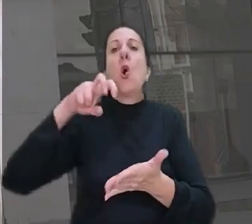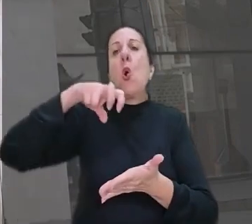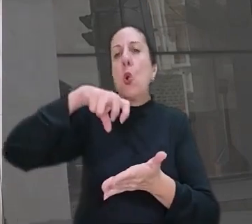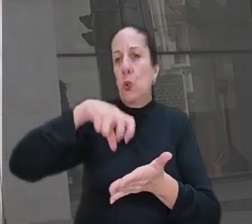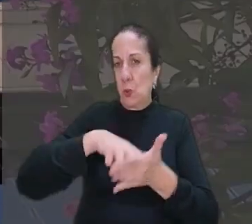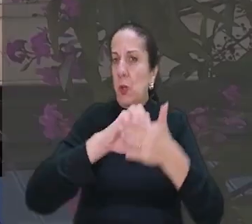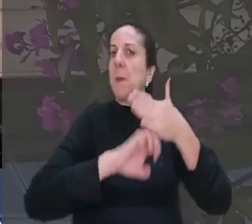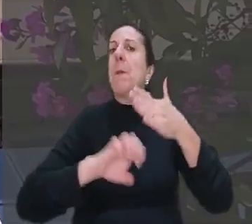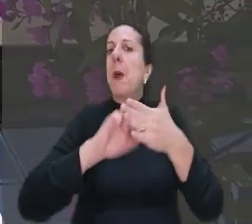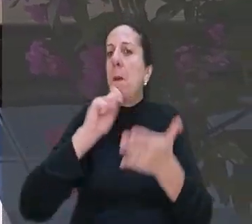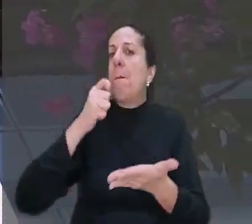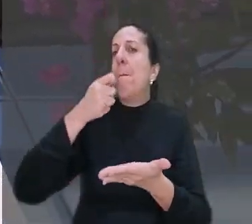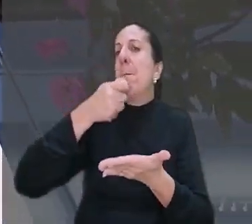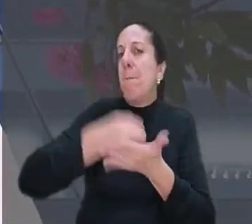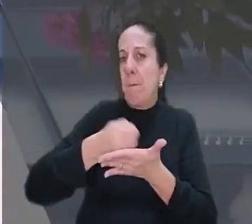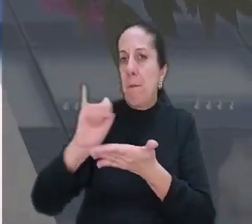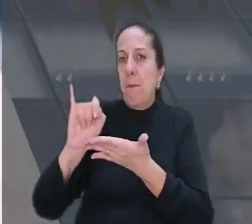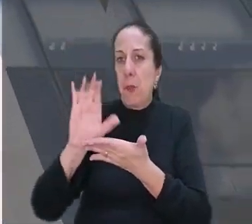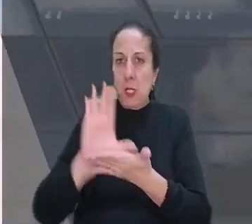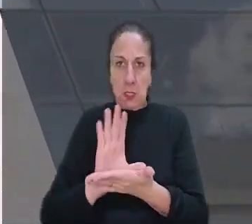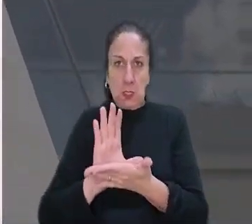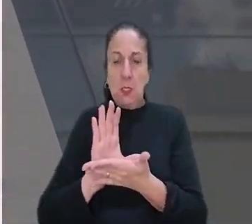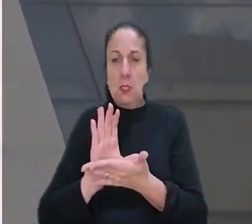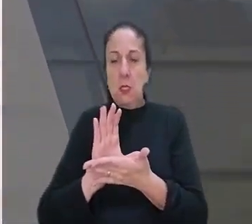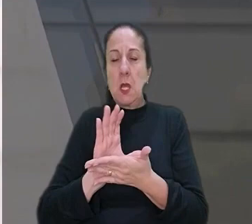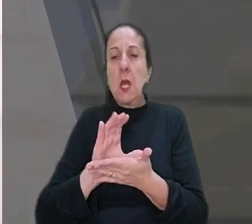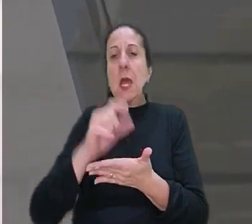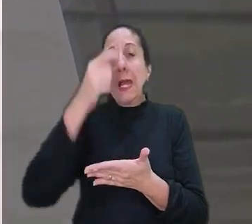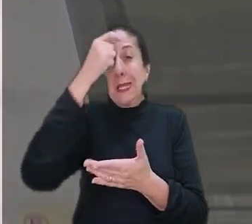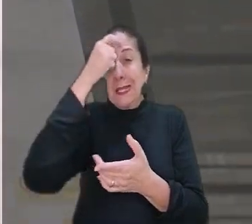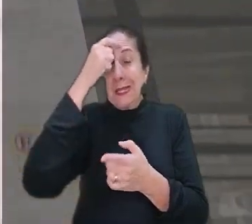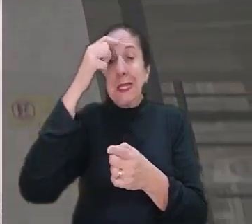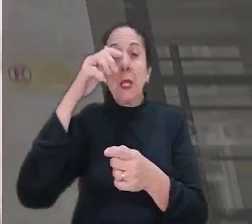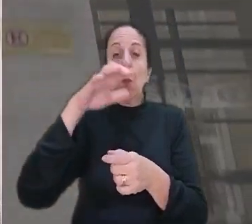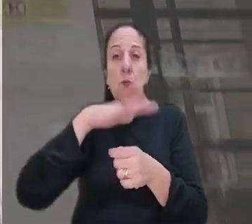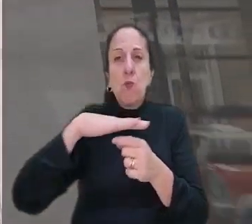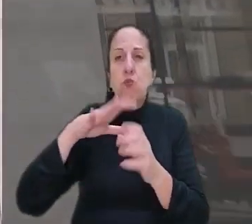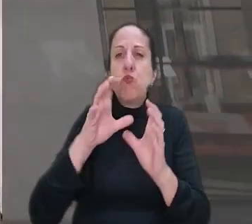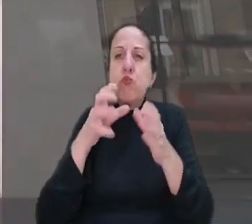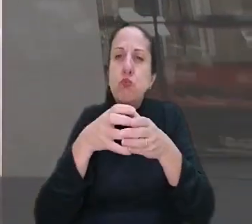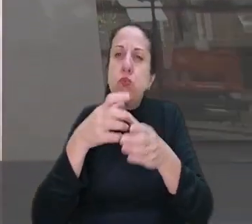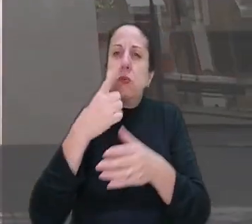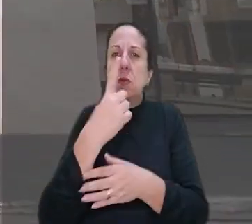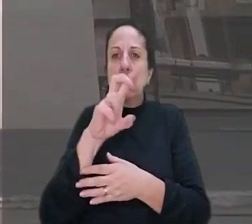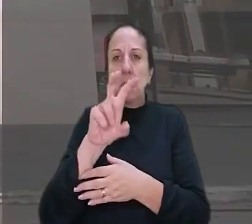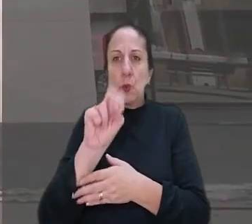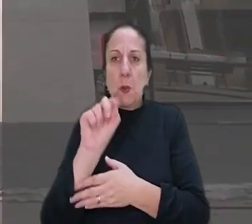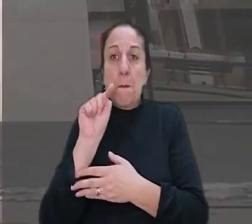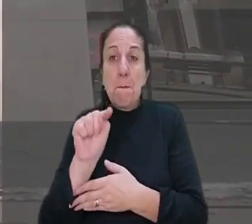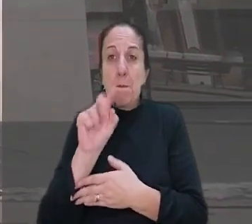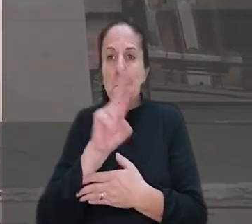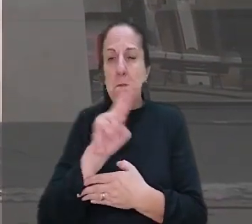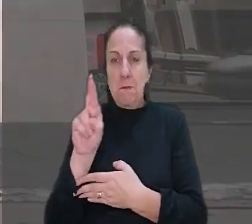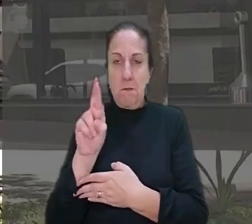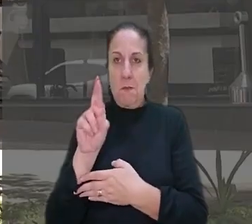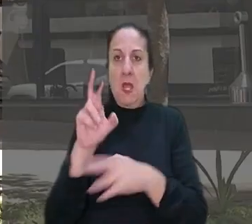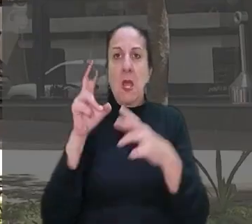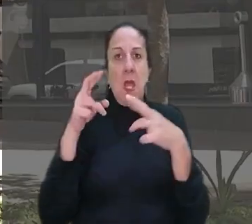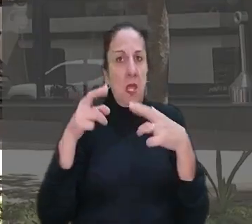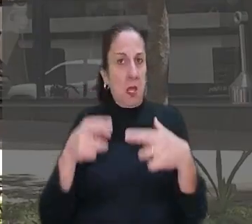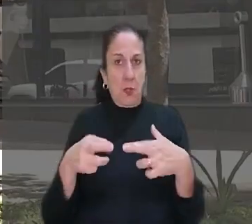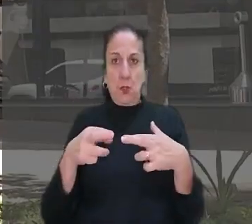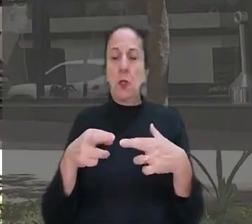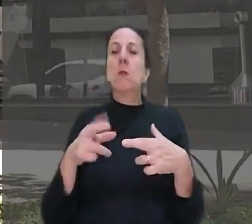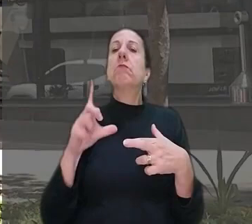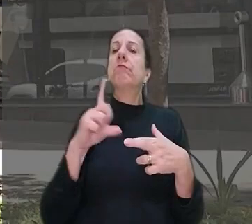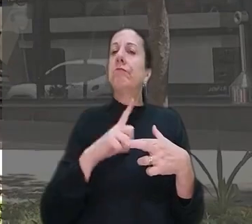empresa de vigilância ao pagamento de indenização por dano moral coletivo no valor de R 150 mil. O